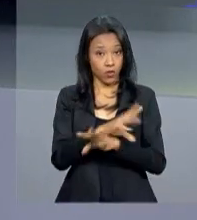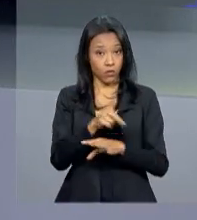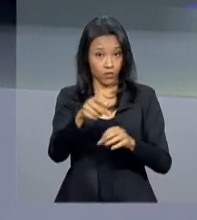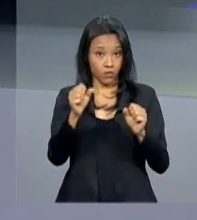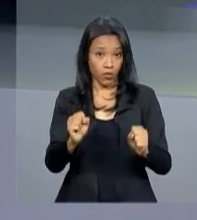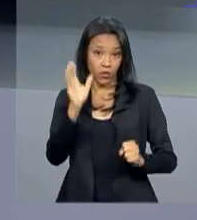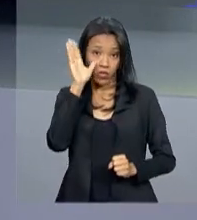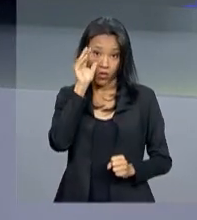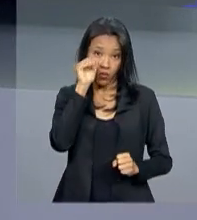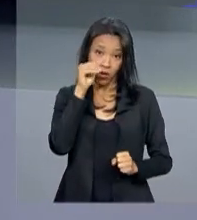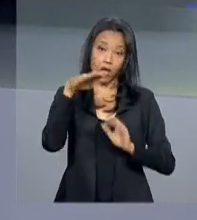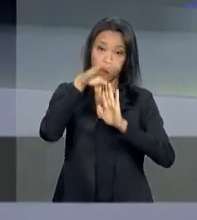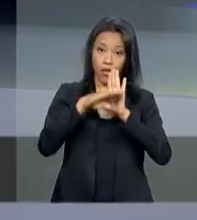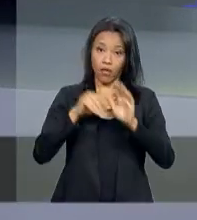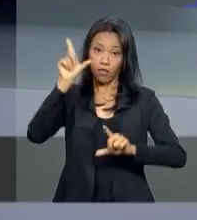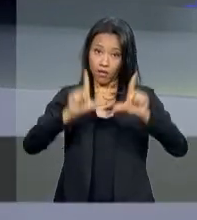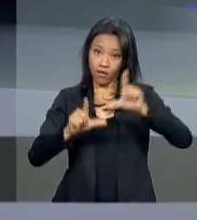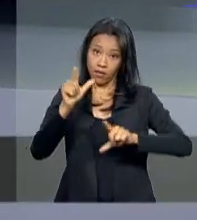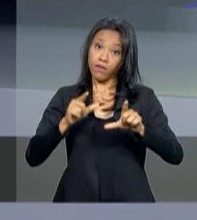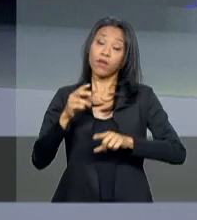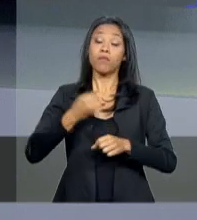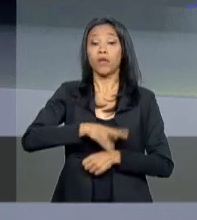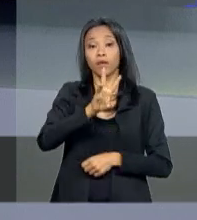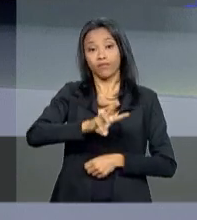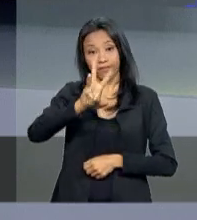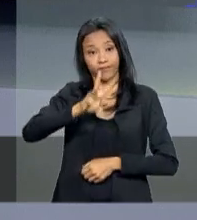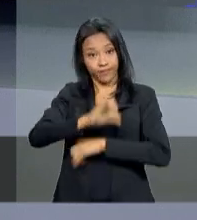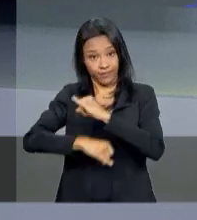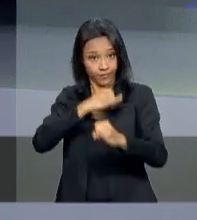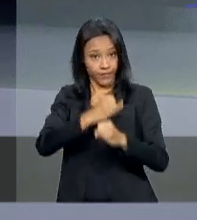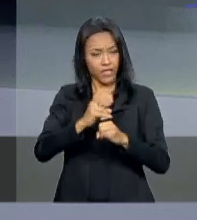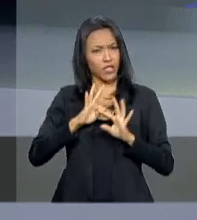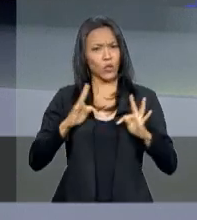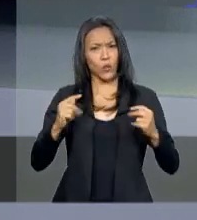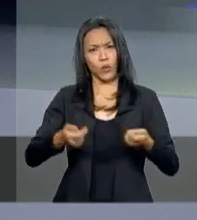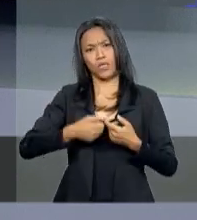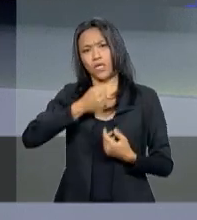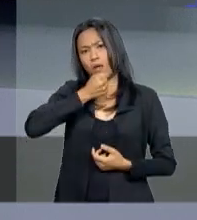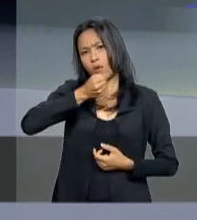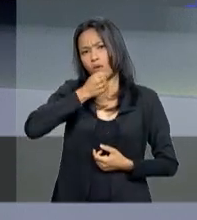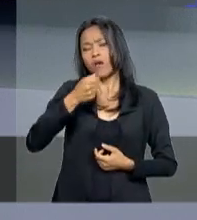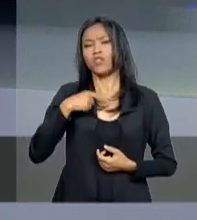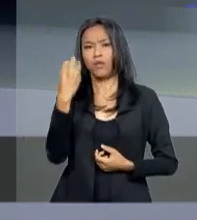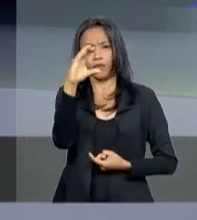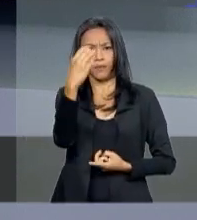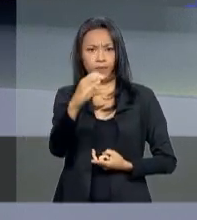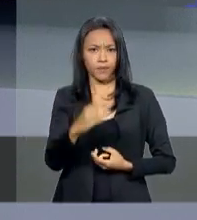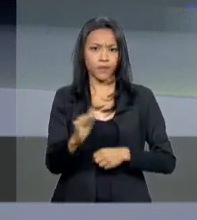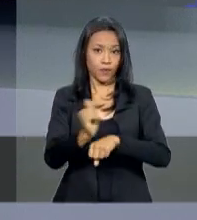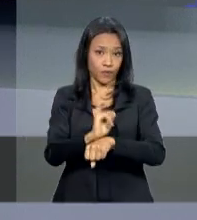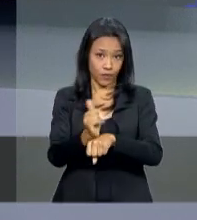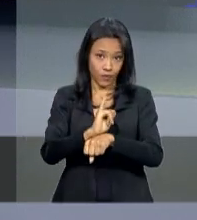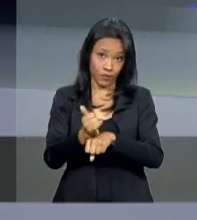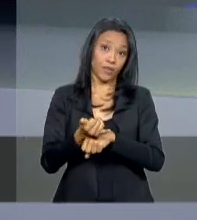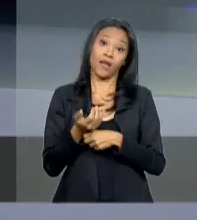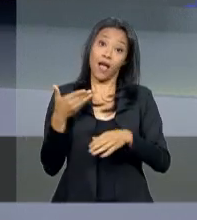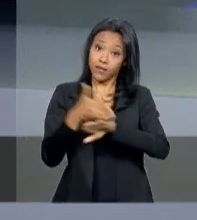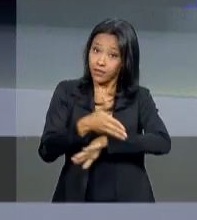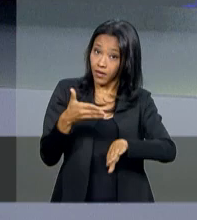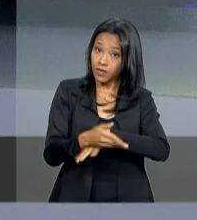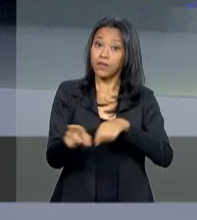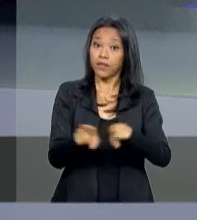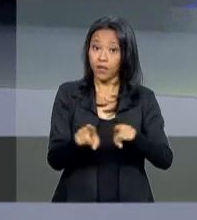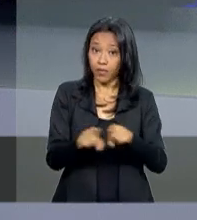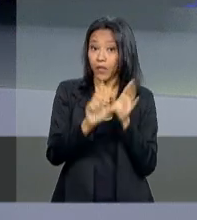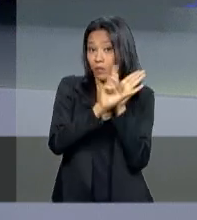você acompanha a nossa programação ao vivo pelo site da NBR e todas as reportagens estão disponíveis em nosso canal no YouTube. Acesse